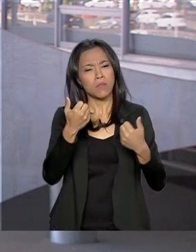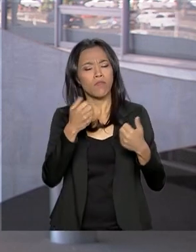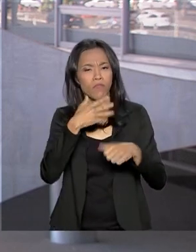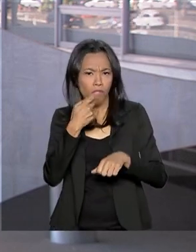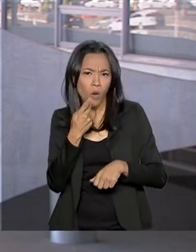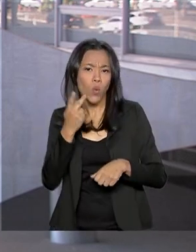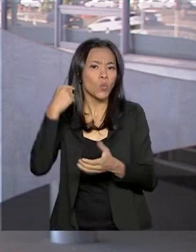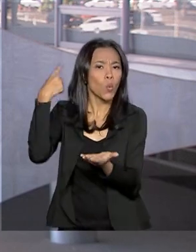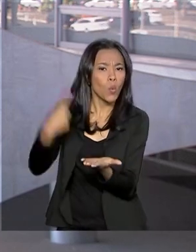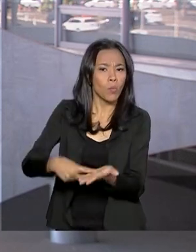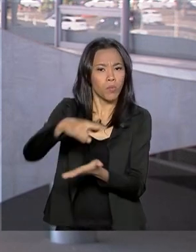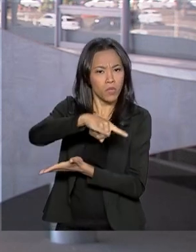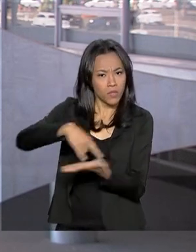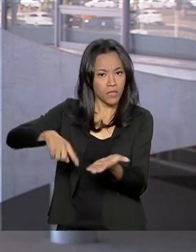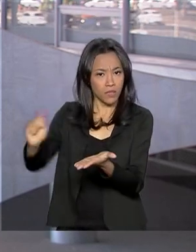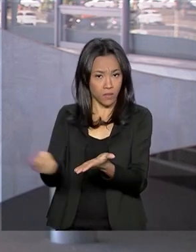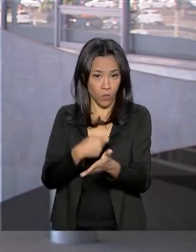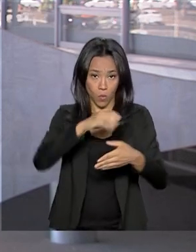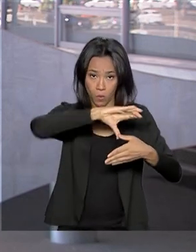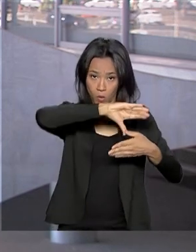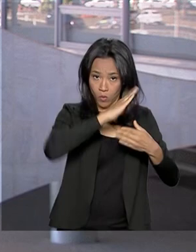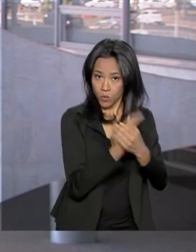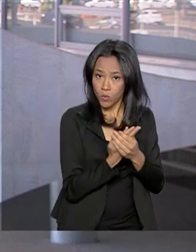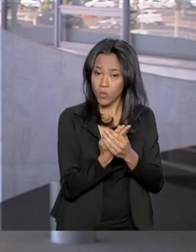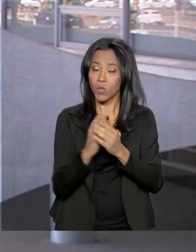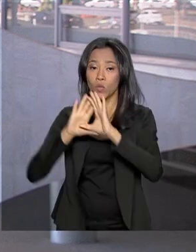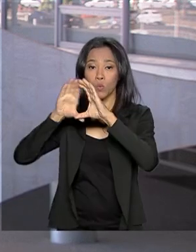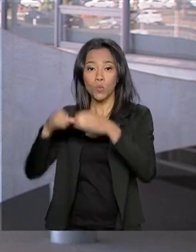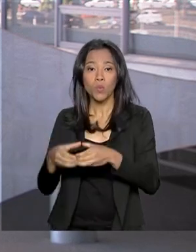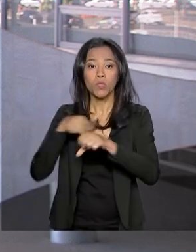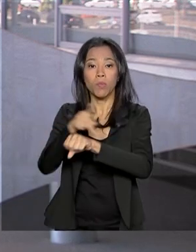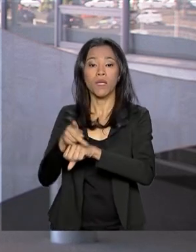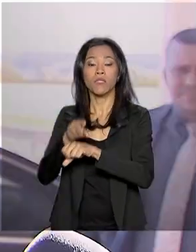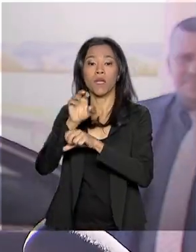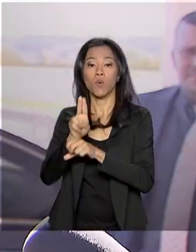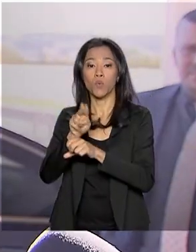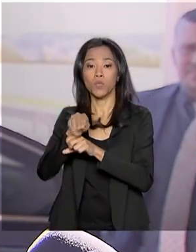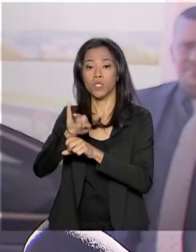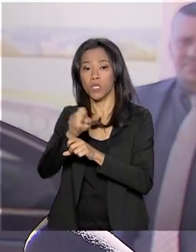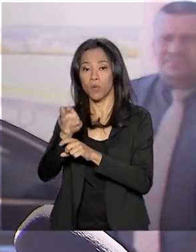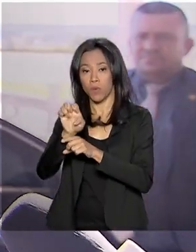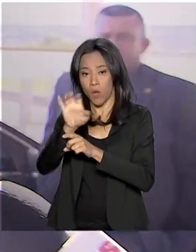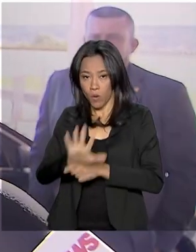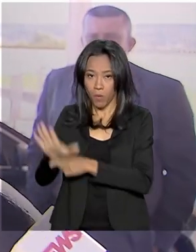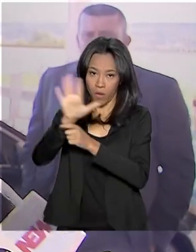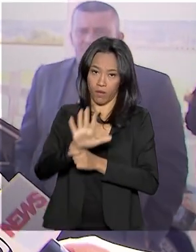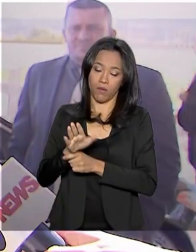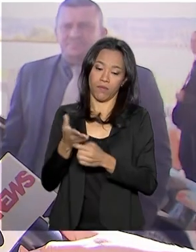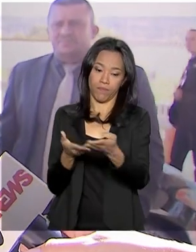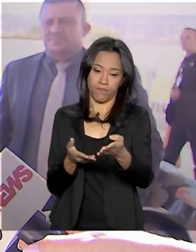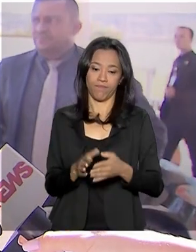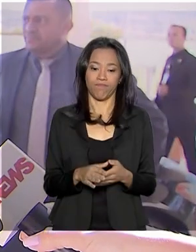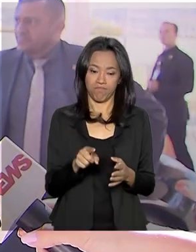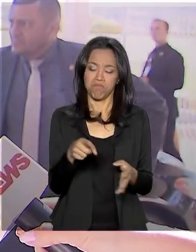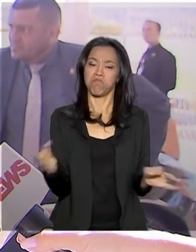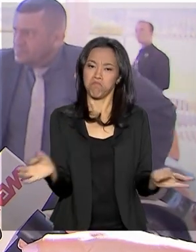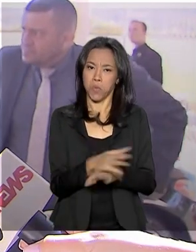de livre comércio entre o Mercosul e a União Europeia. A missão cumprida,